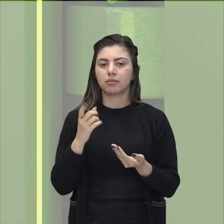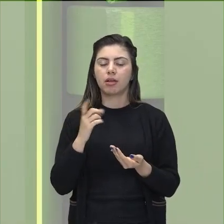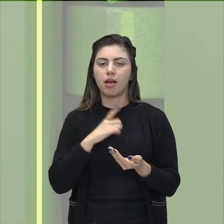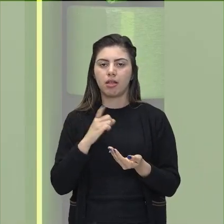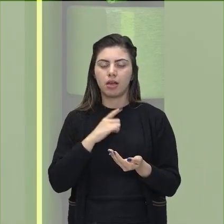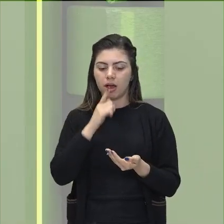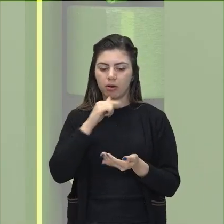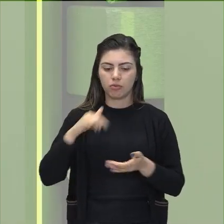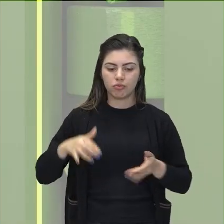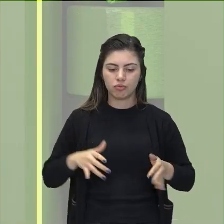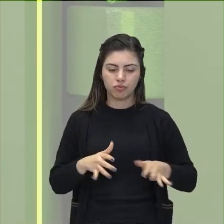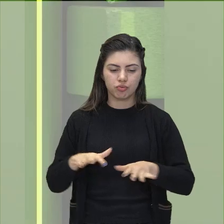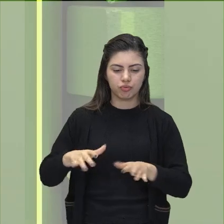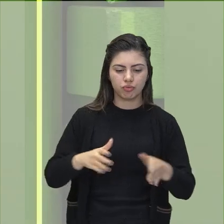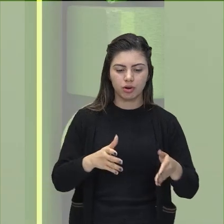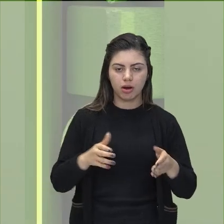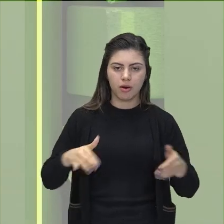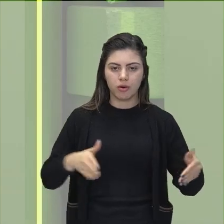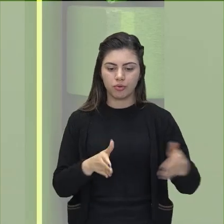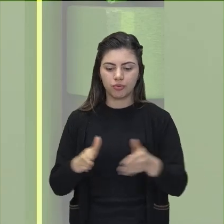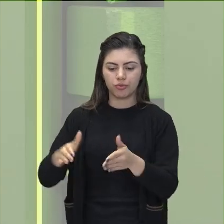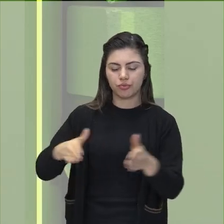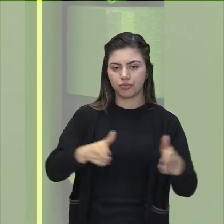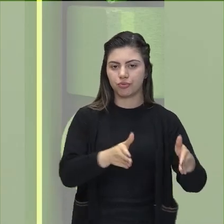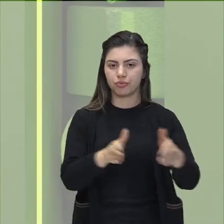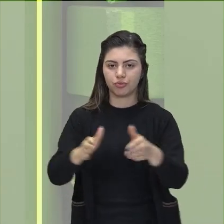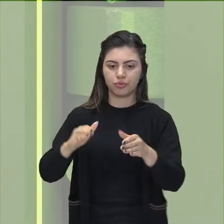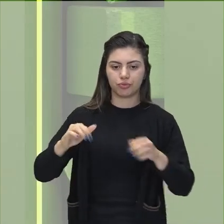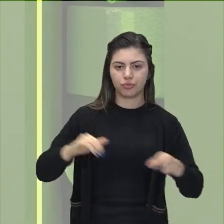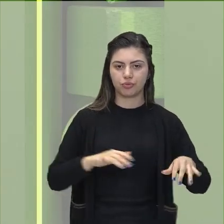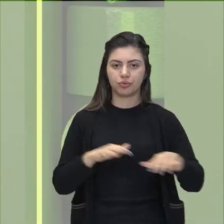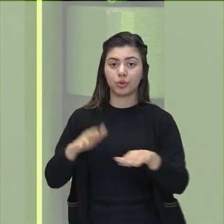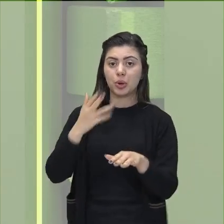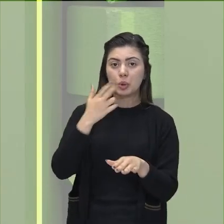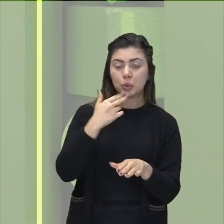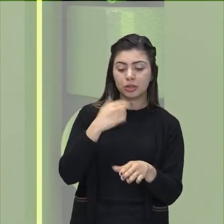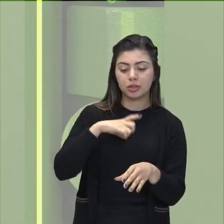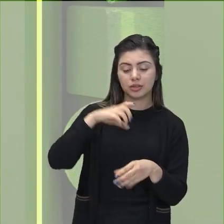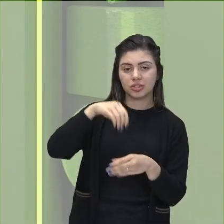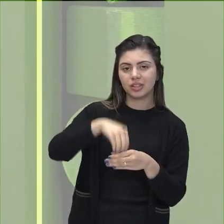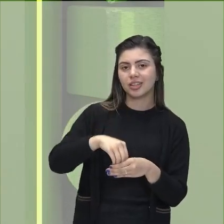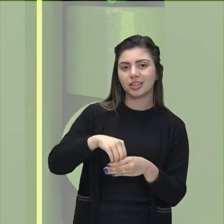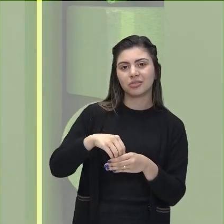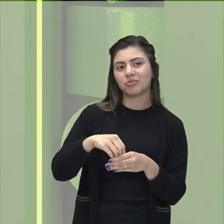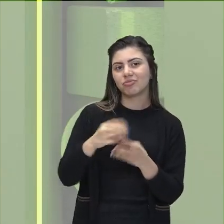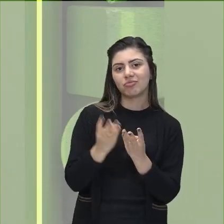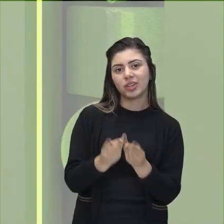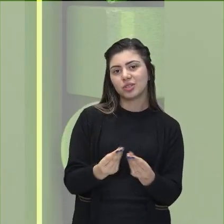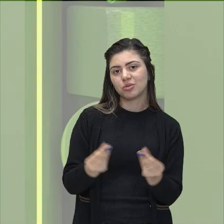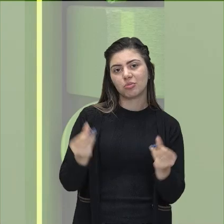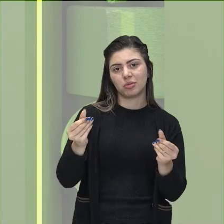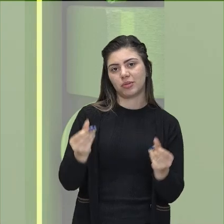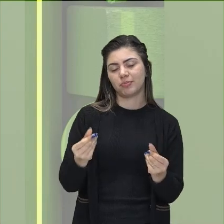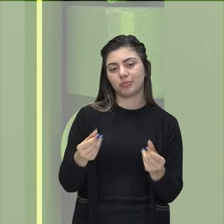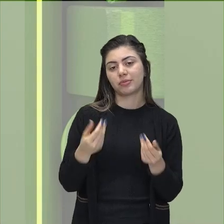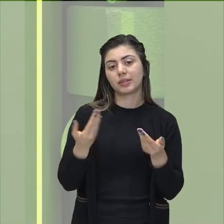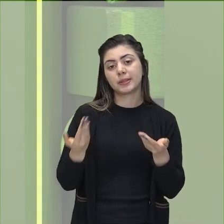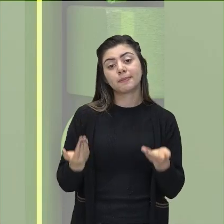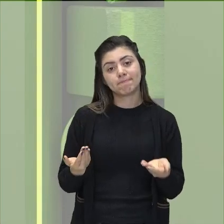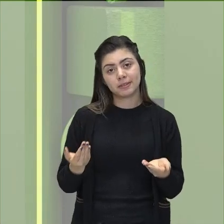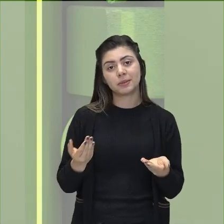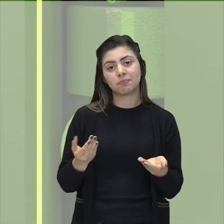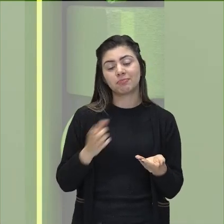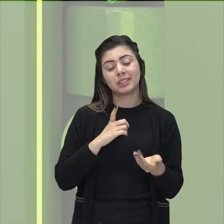que antes ela tinha. E não vai mais circular os nutrientes que antigamente circulavam. Então ali nós vamos ter